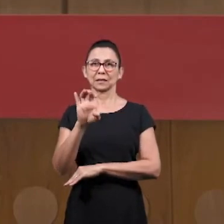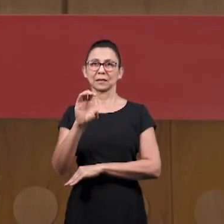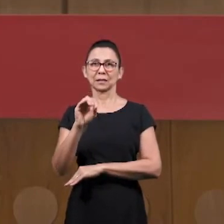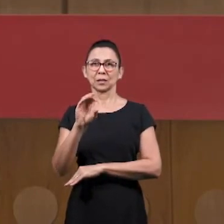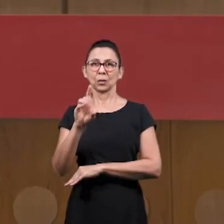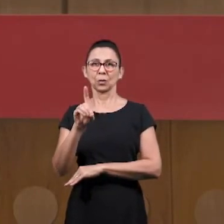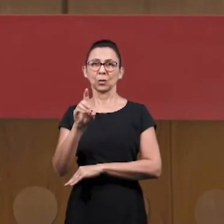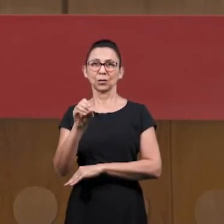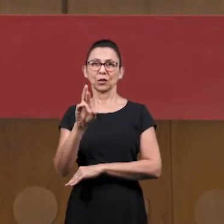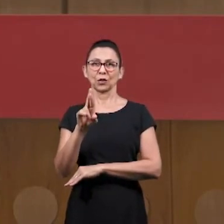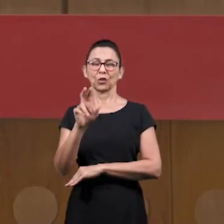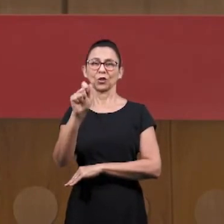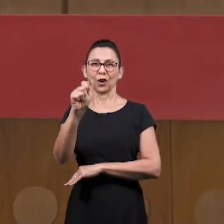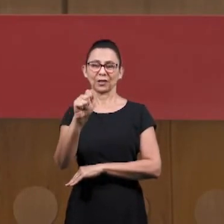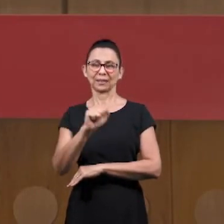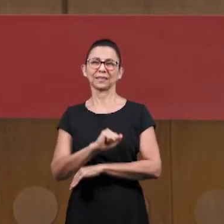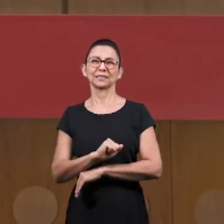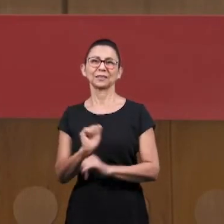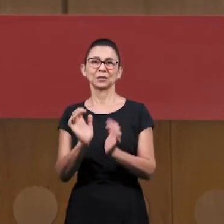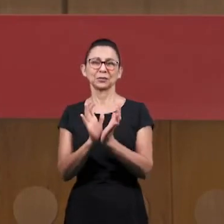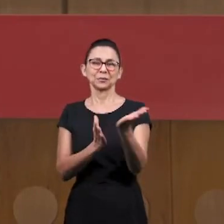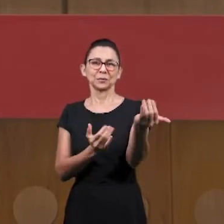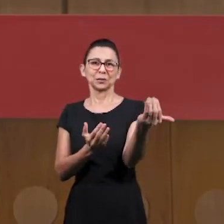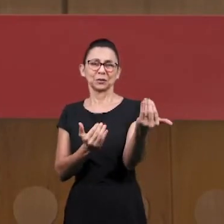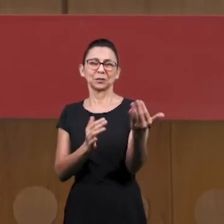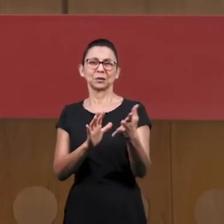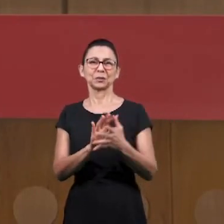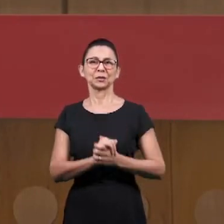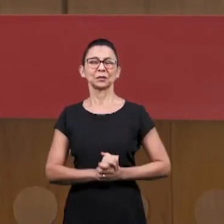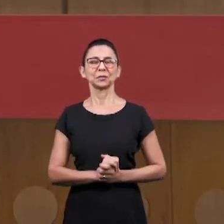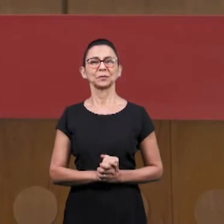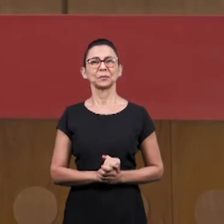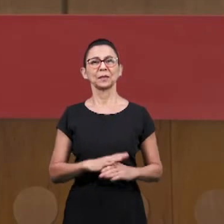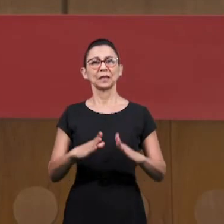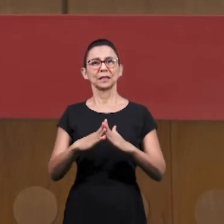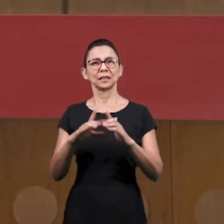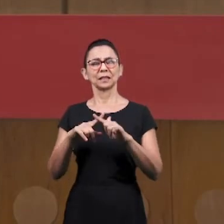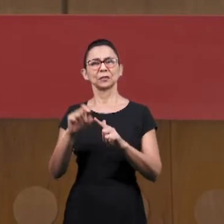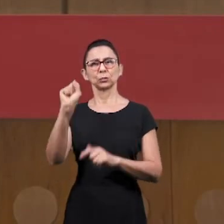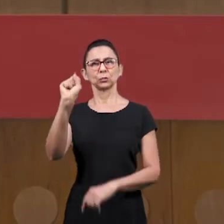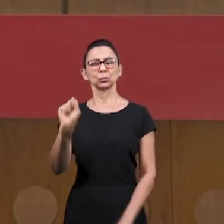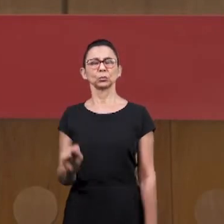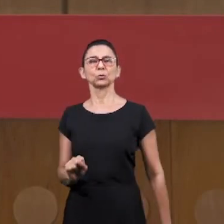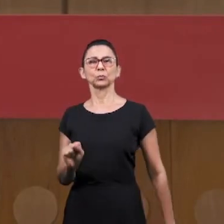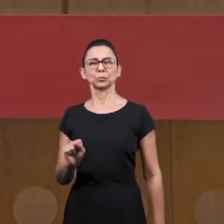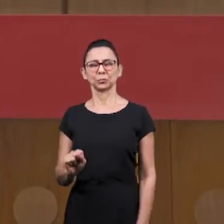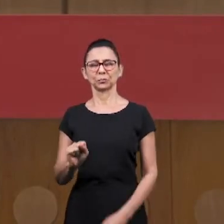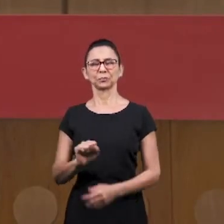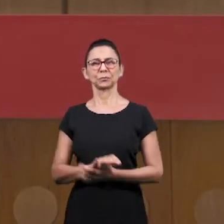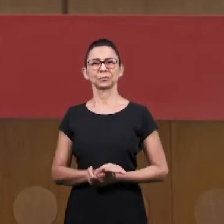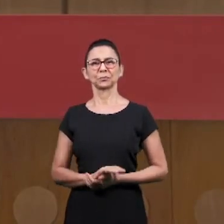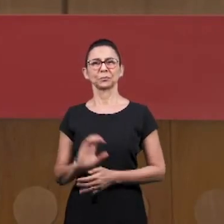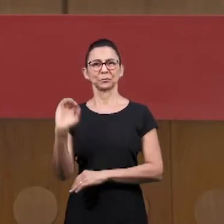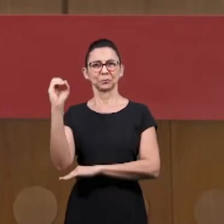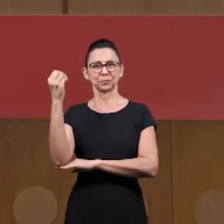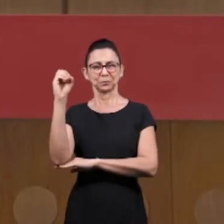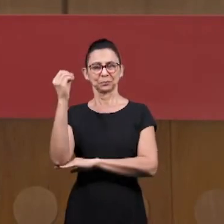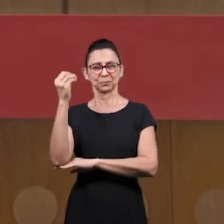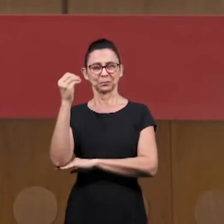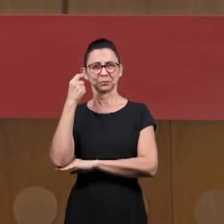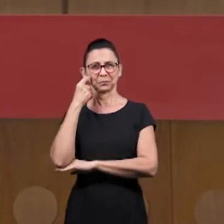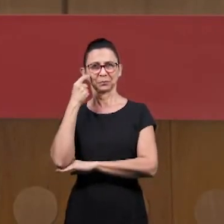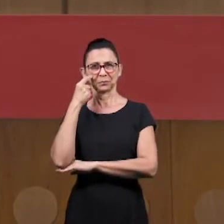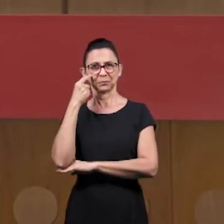Teodora Nunes, do grupo de jovens da igreja de Caçapava do Sul. Lá no Rio Grande do Sul,